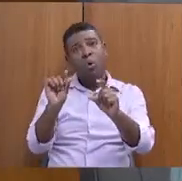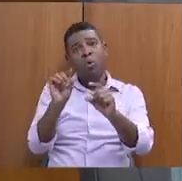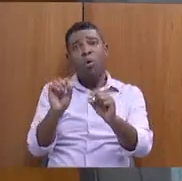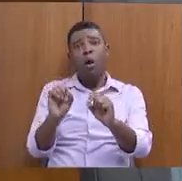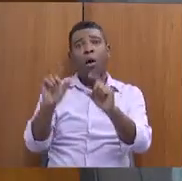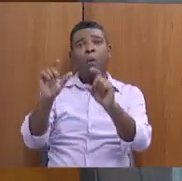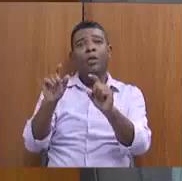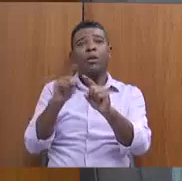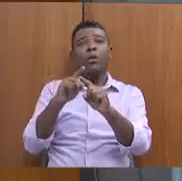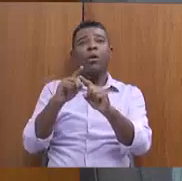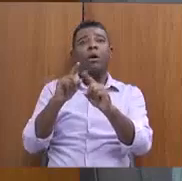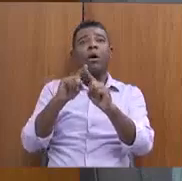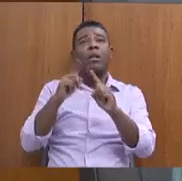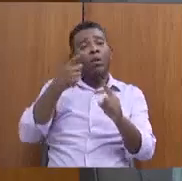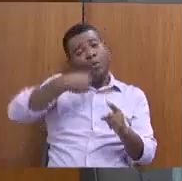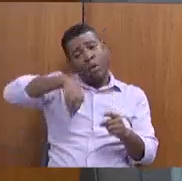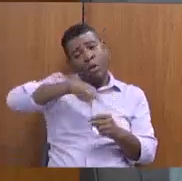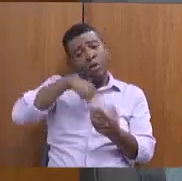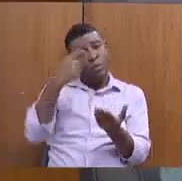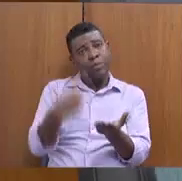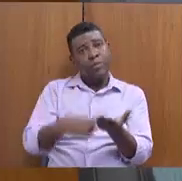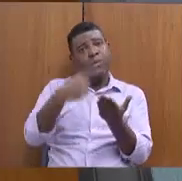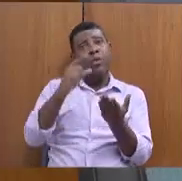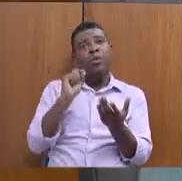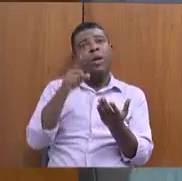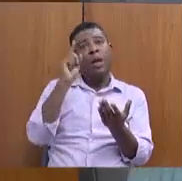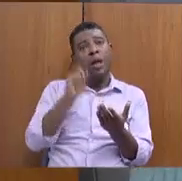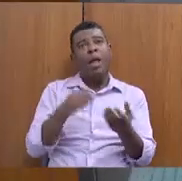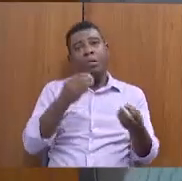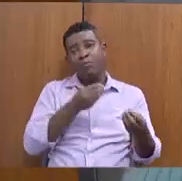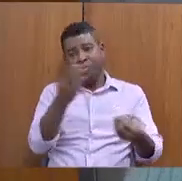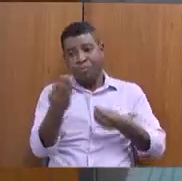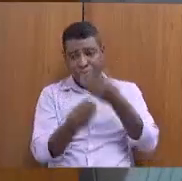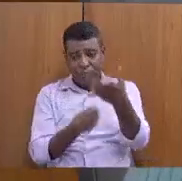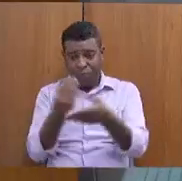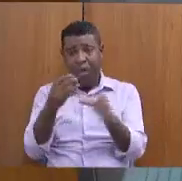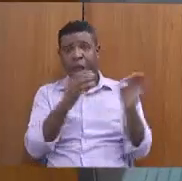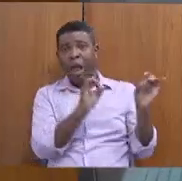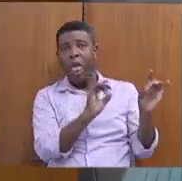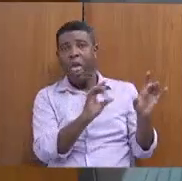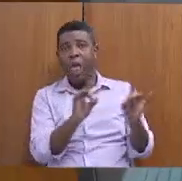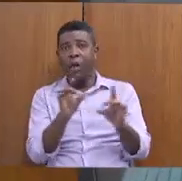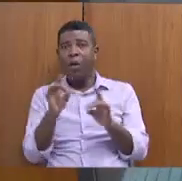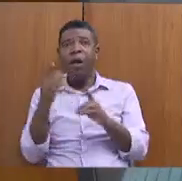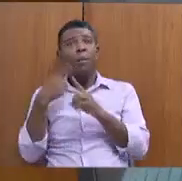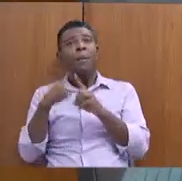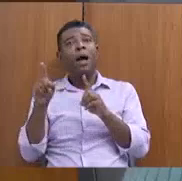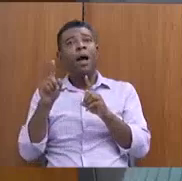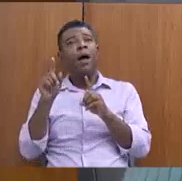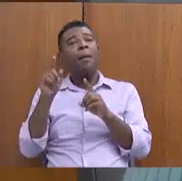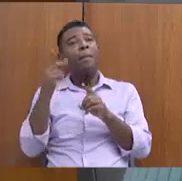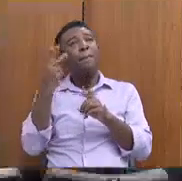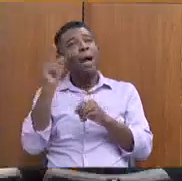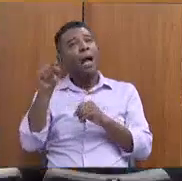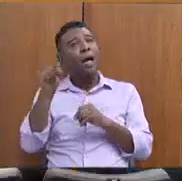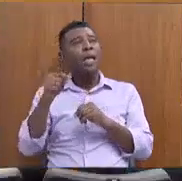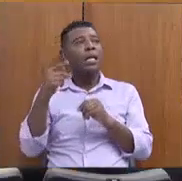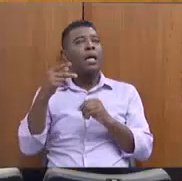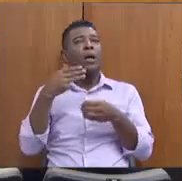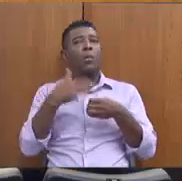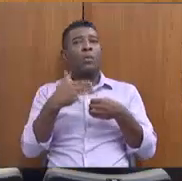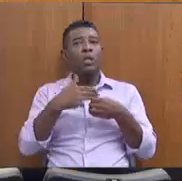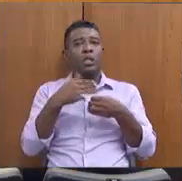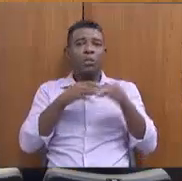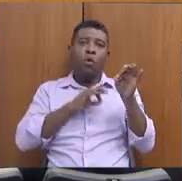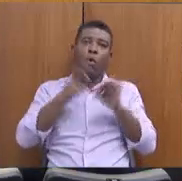é que esse recurso seja regular para o município poder planejar e usar esse recurso. Quanto ao IDN vindo da CEDES, ele